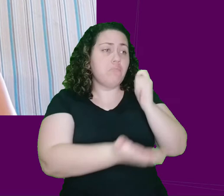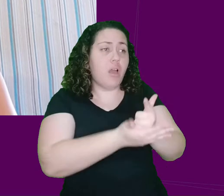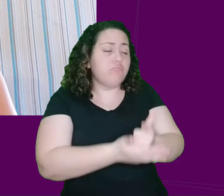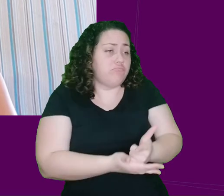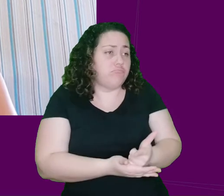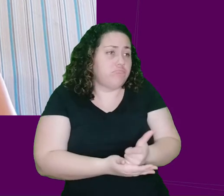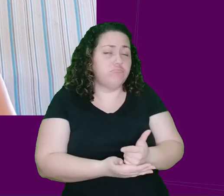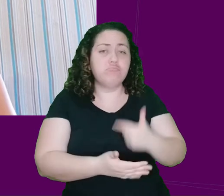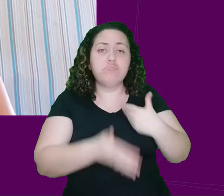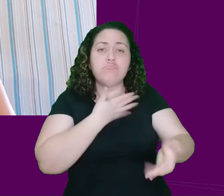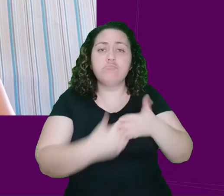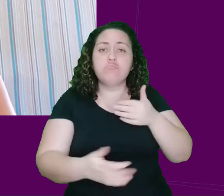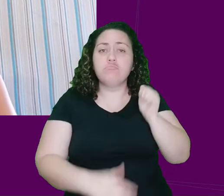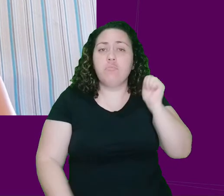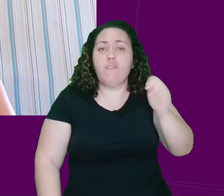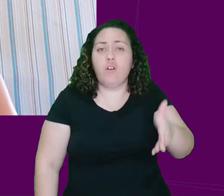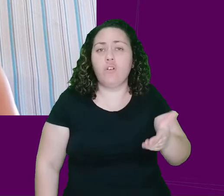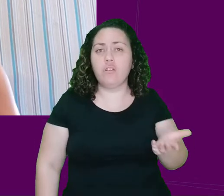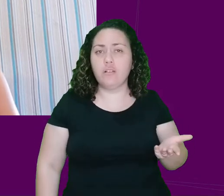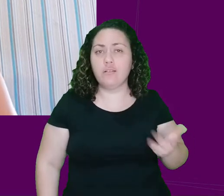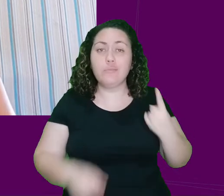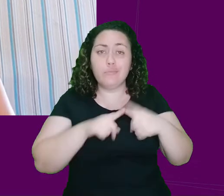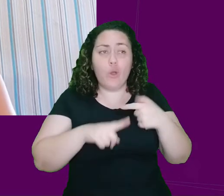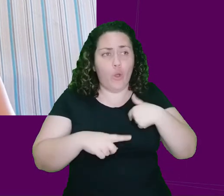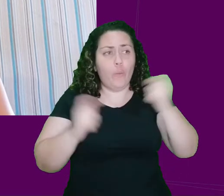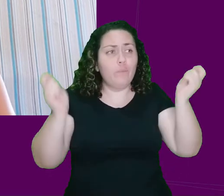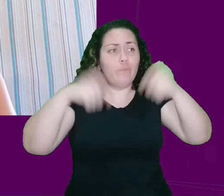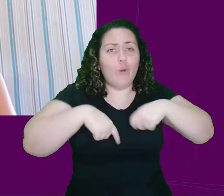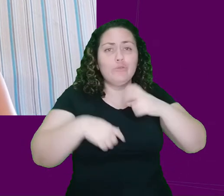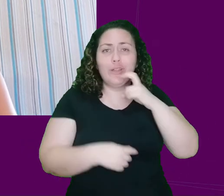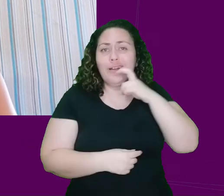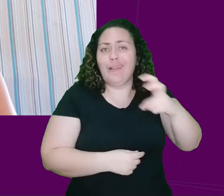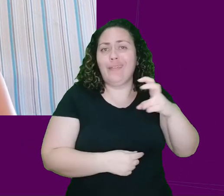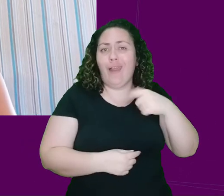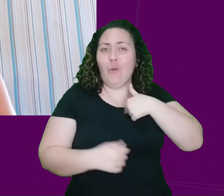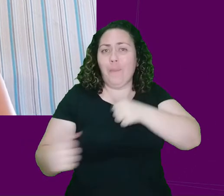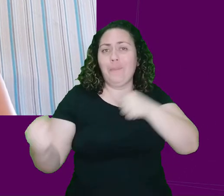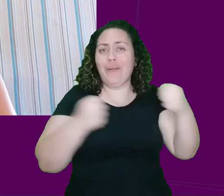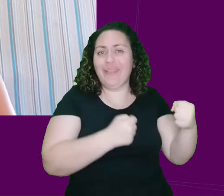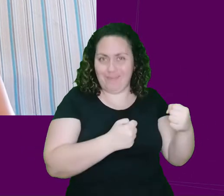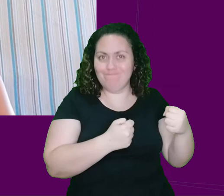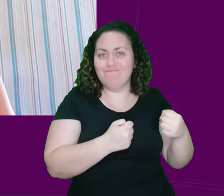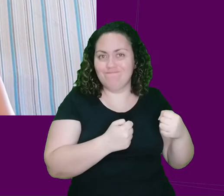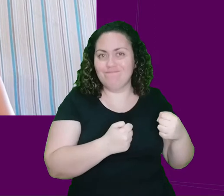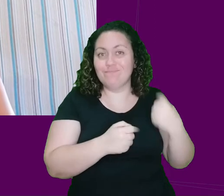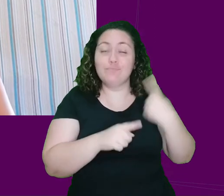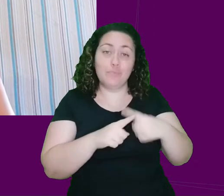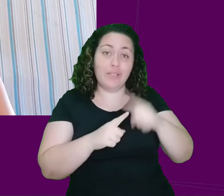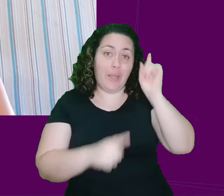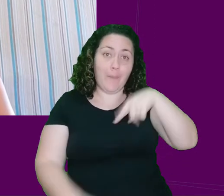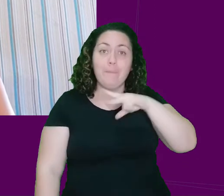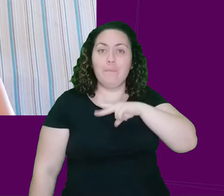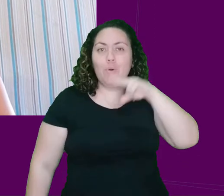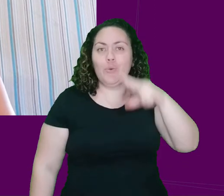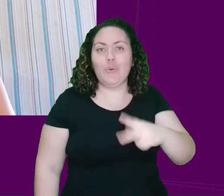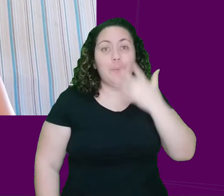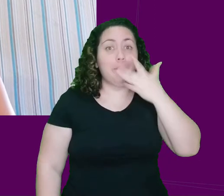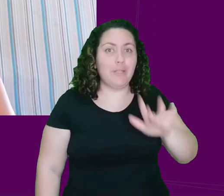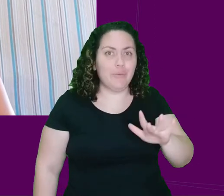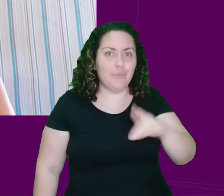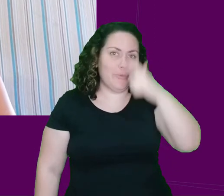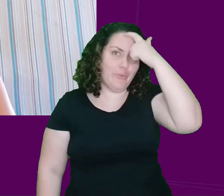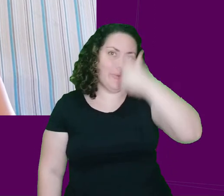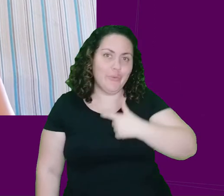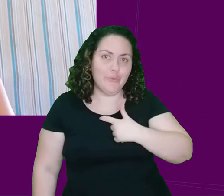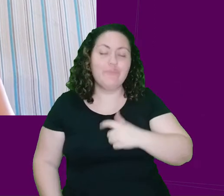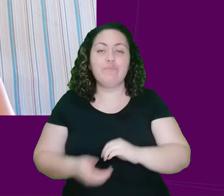justificativa nenhuma, simplesmente pelo fato de que, bom, ele podia gritar com esses homens, porque ele era um português